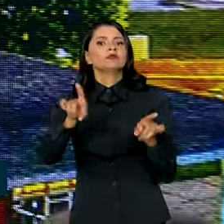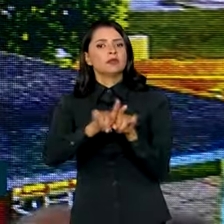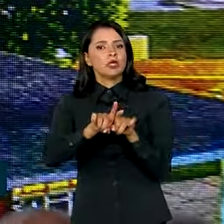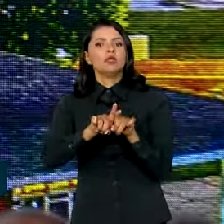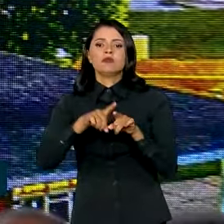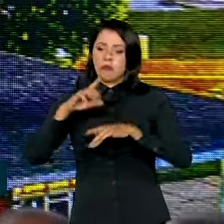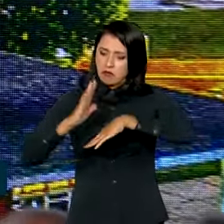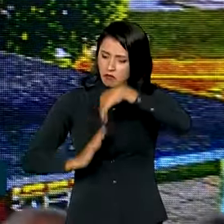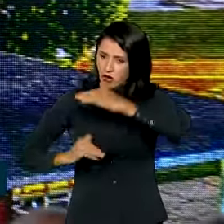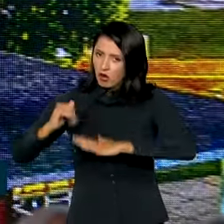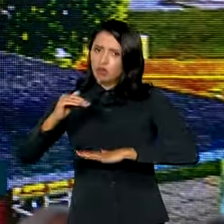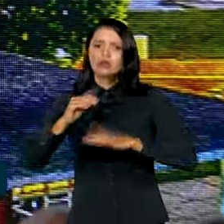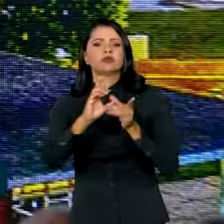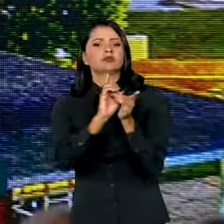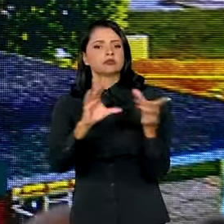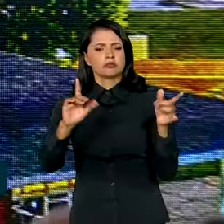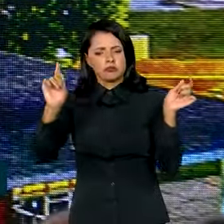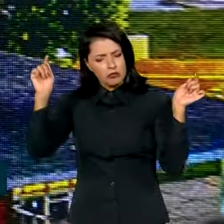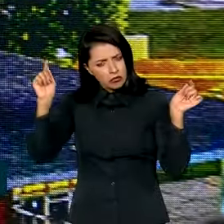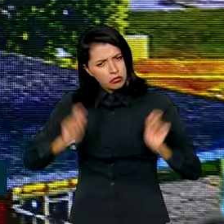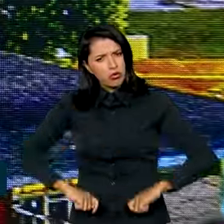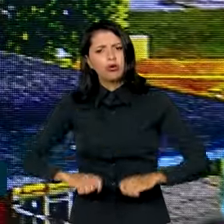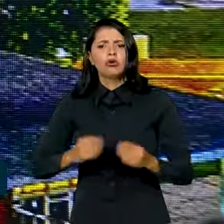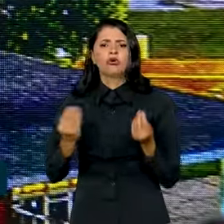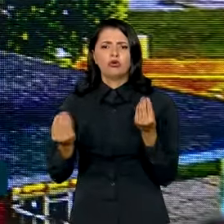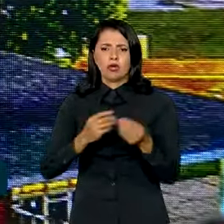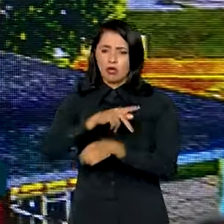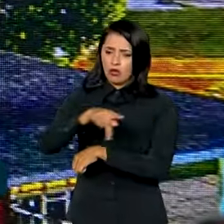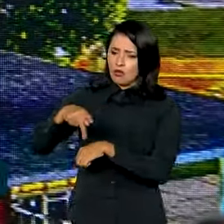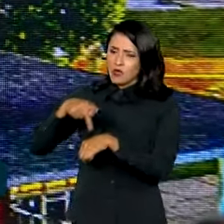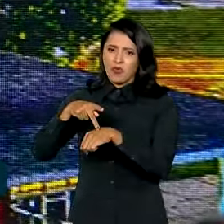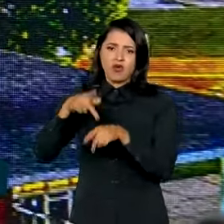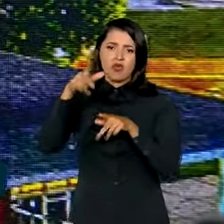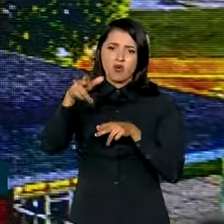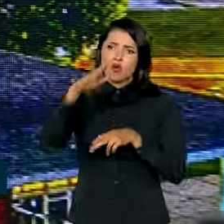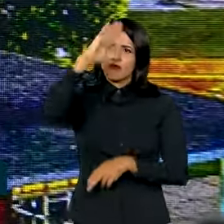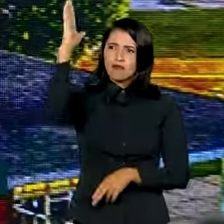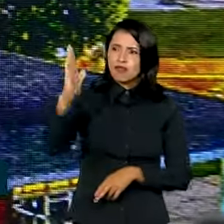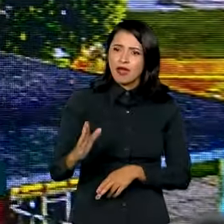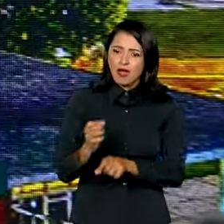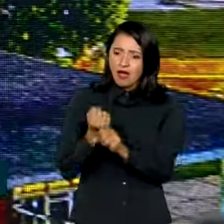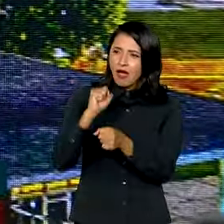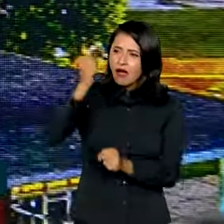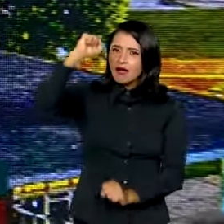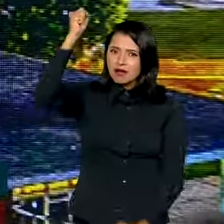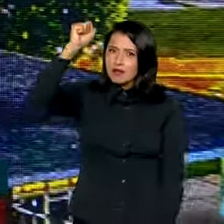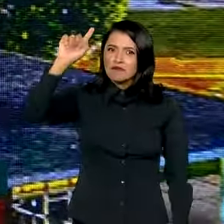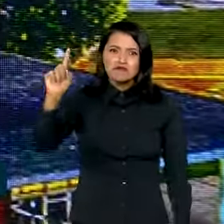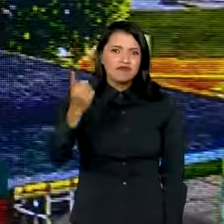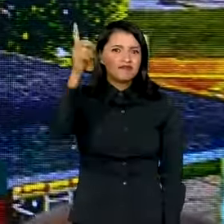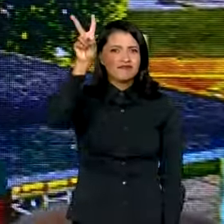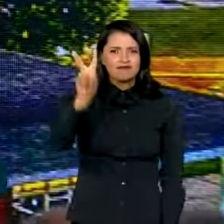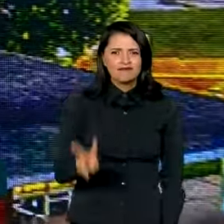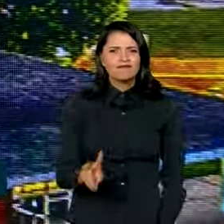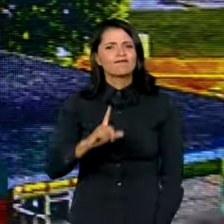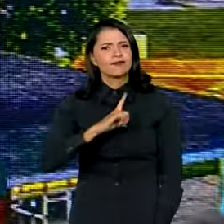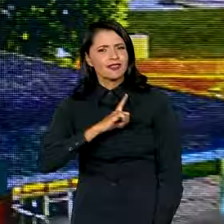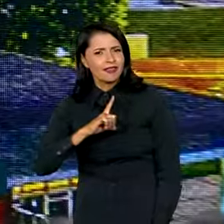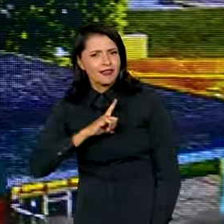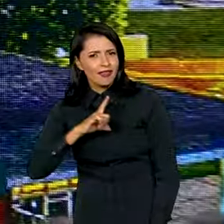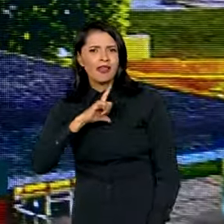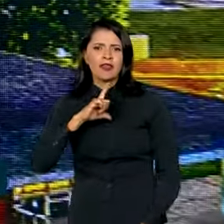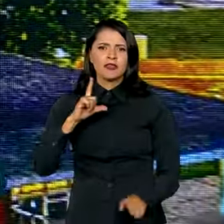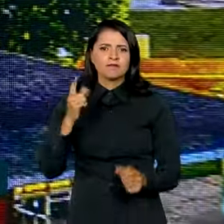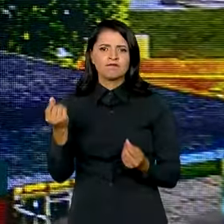da democracia pode permitir que um país do tamanho do Brasil tenha a primeira vez na sua história uma